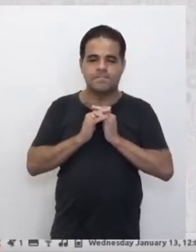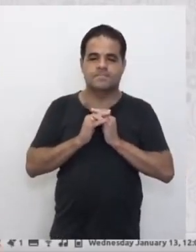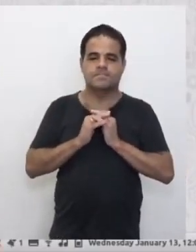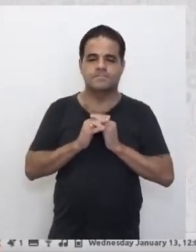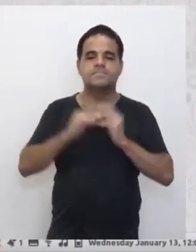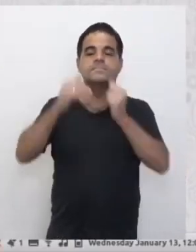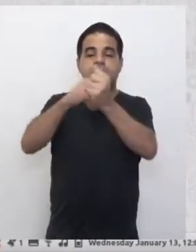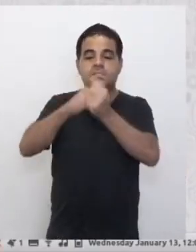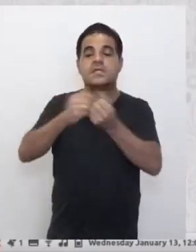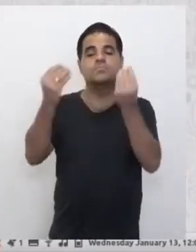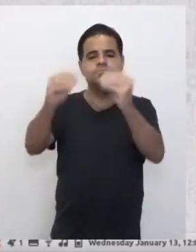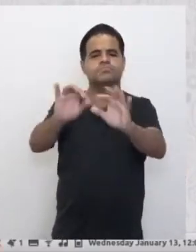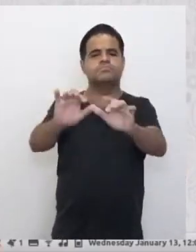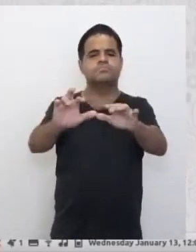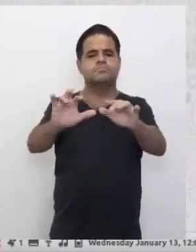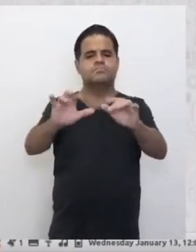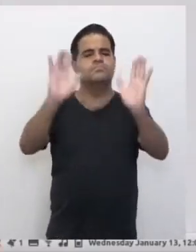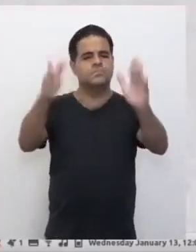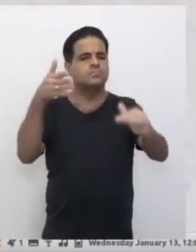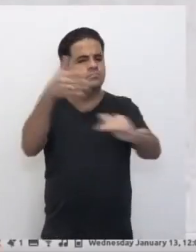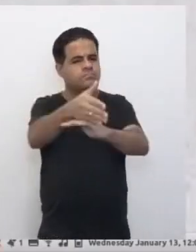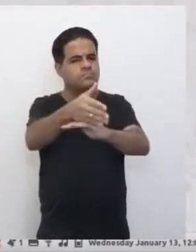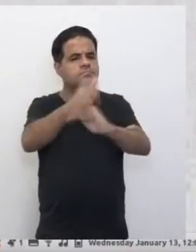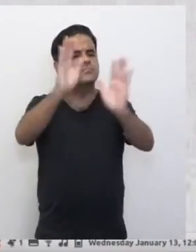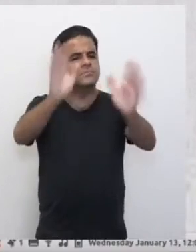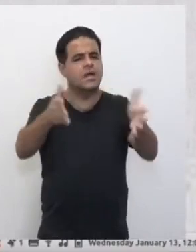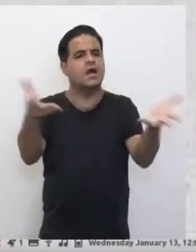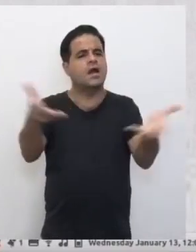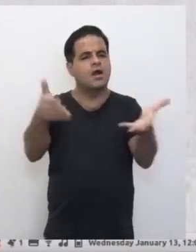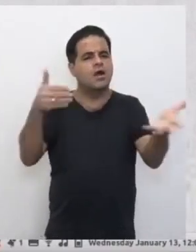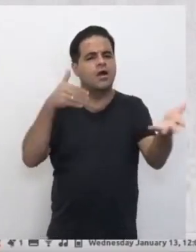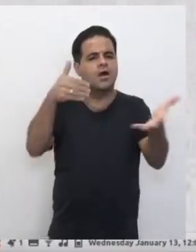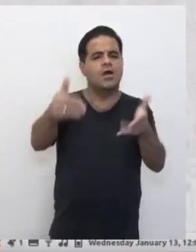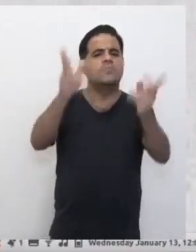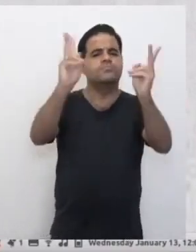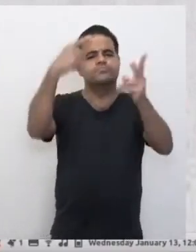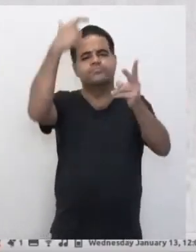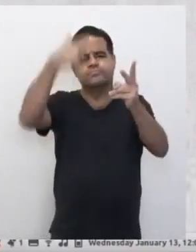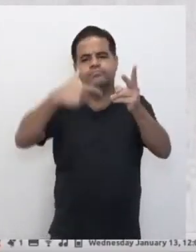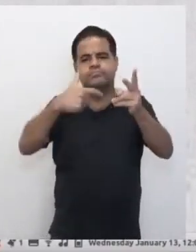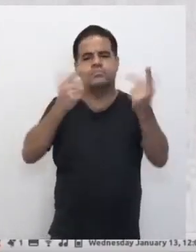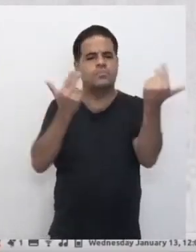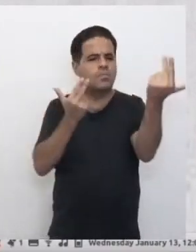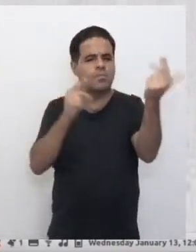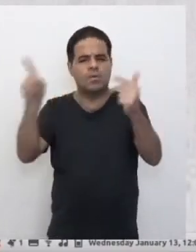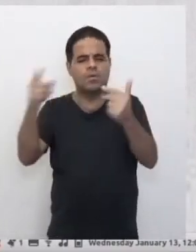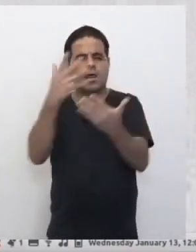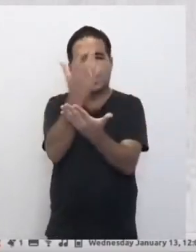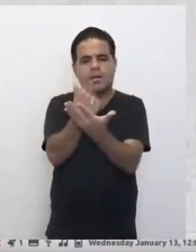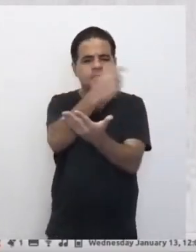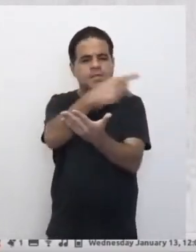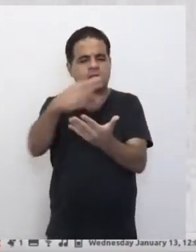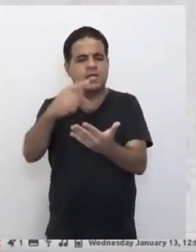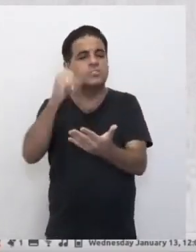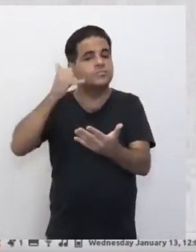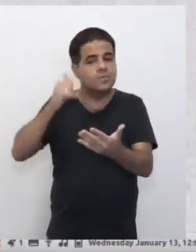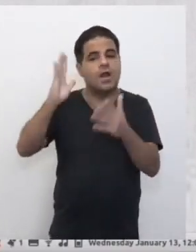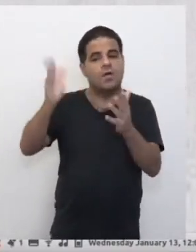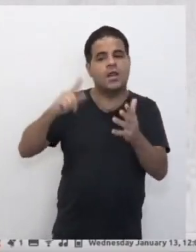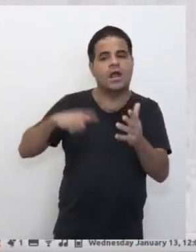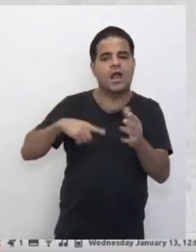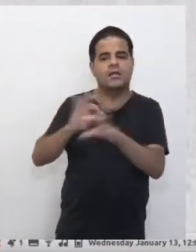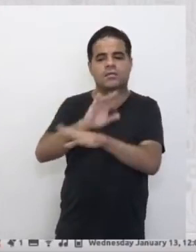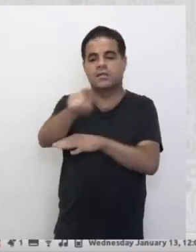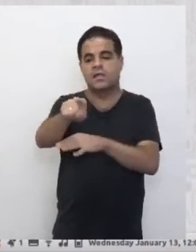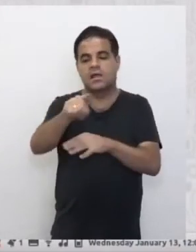Senha colocada, vamos entrar, e agora a mesma cara que tem lá no aplicativo do celular é o que vai estar aqui pra você.